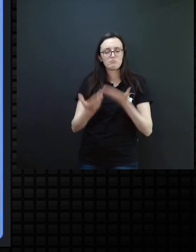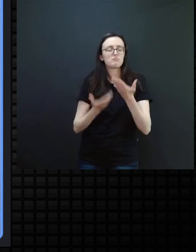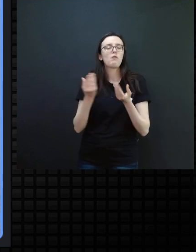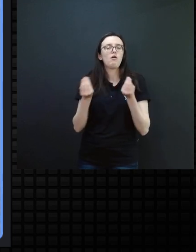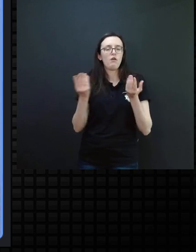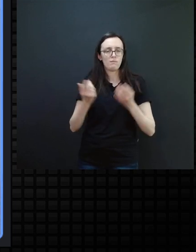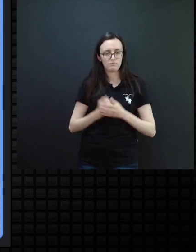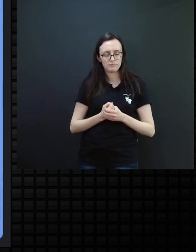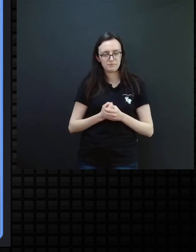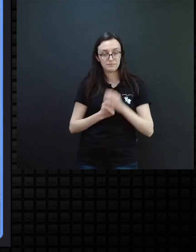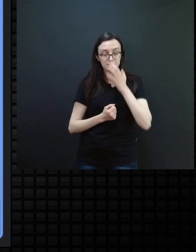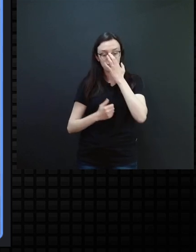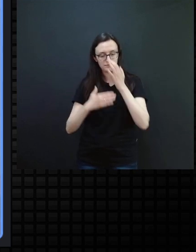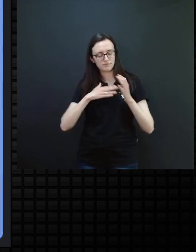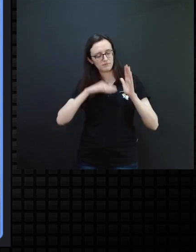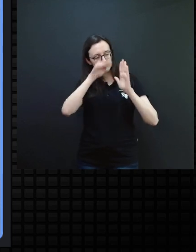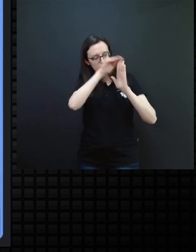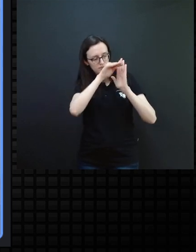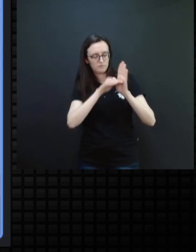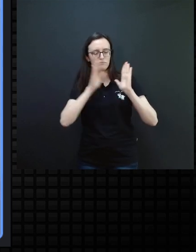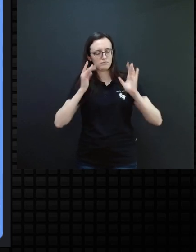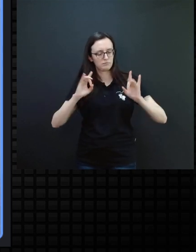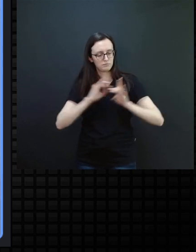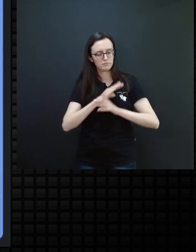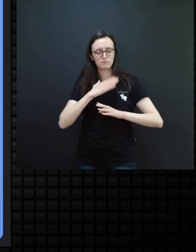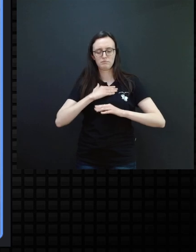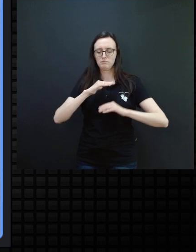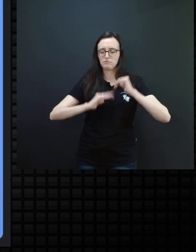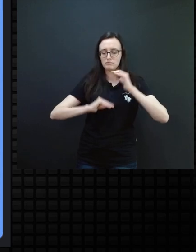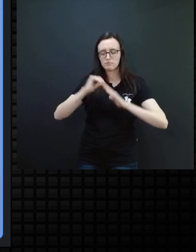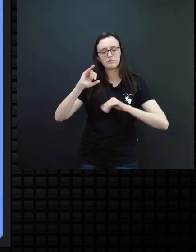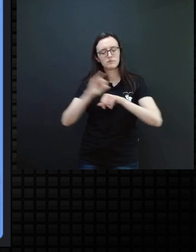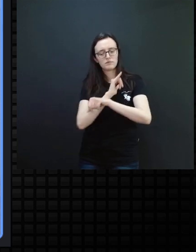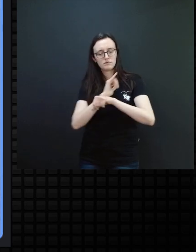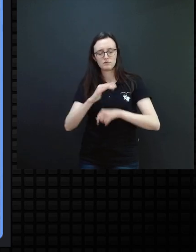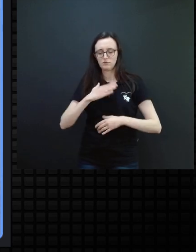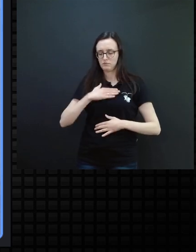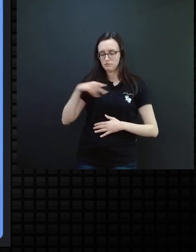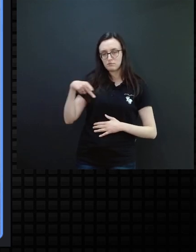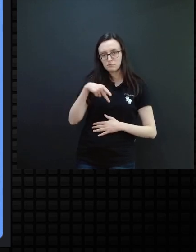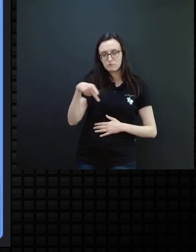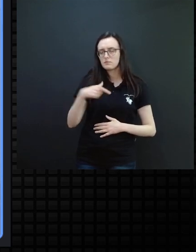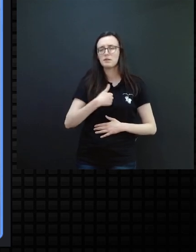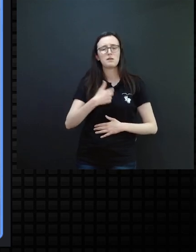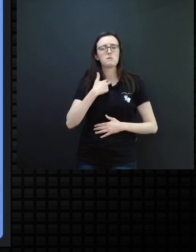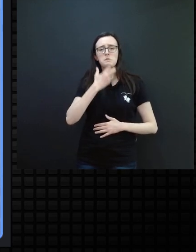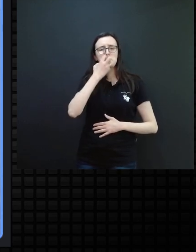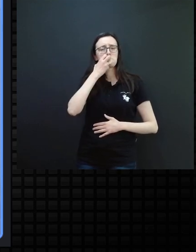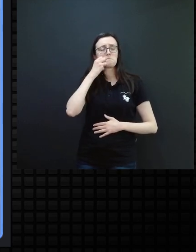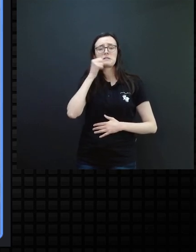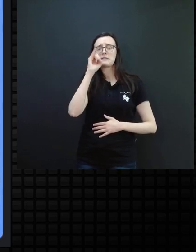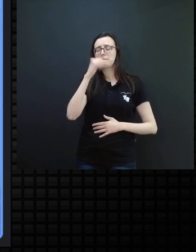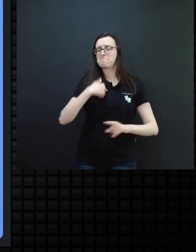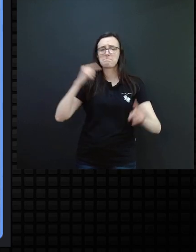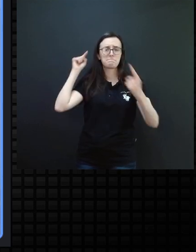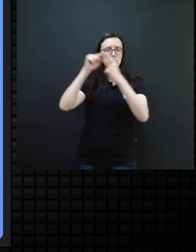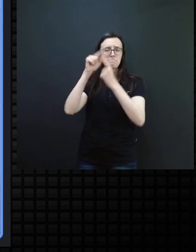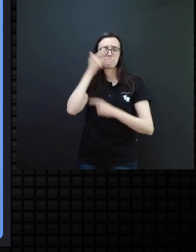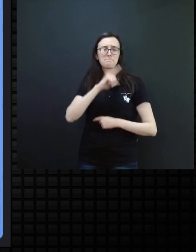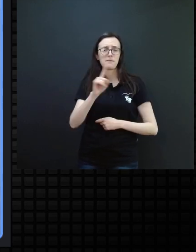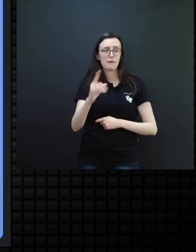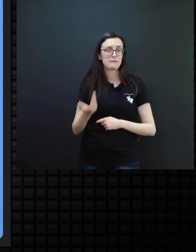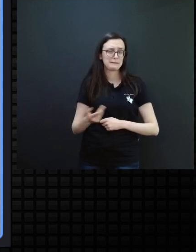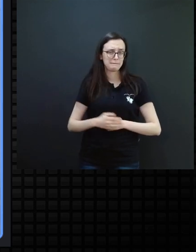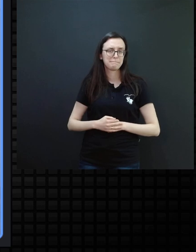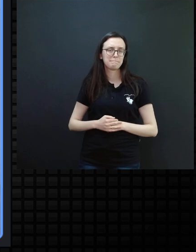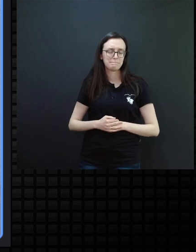dentro do meu fazer pedagógico, das minhas estratégias, em não me frustrar se eu não alcançar isso também até